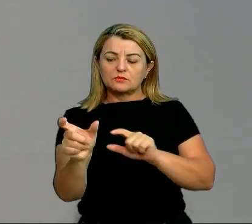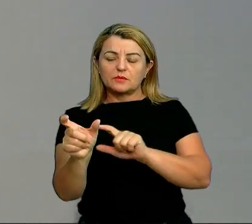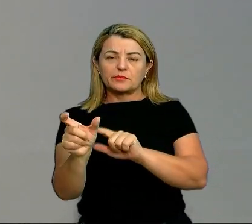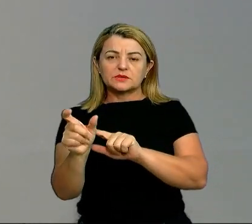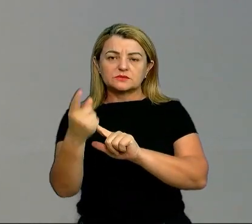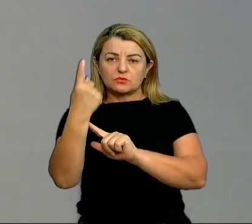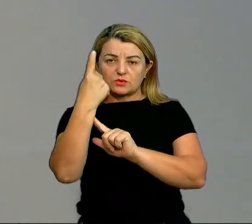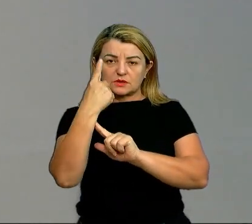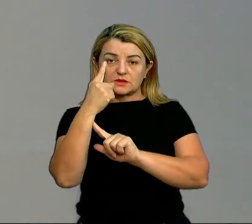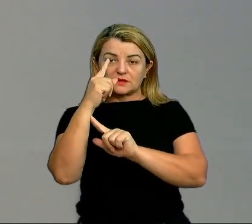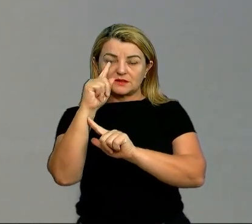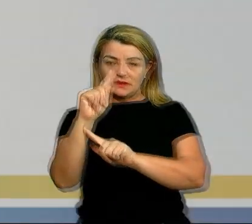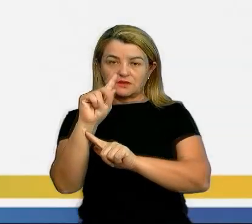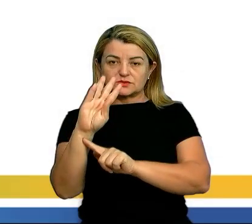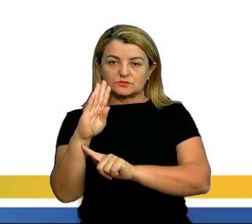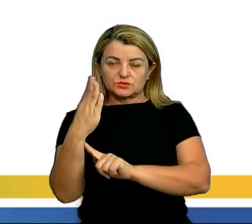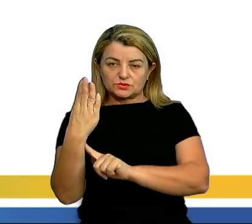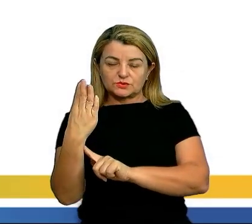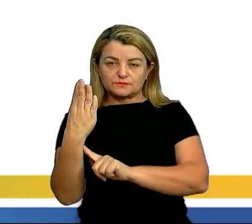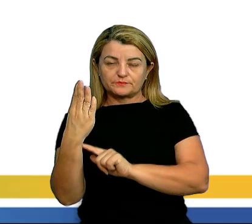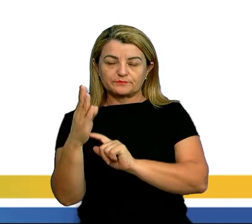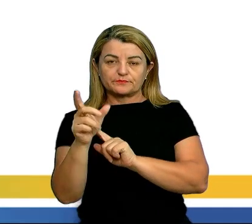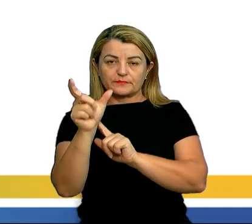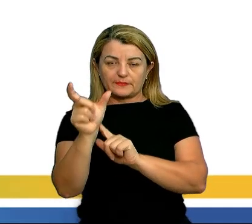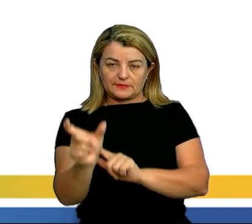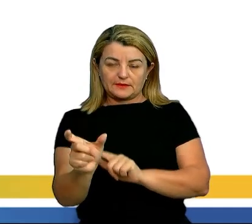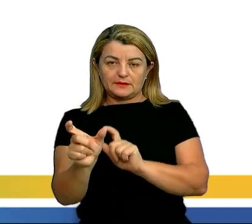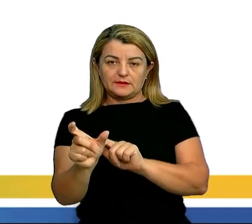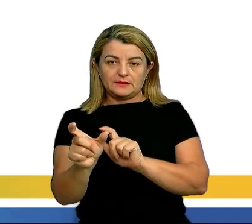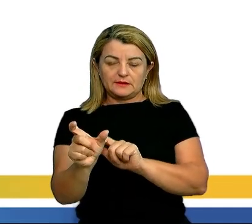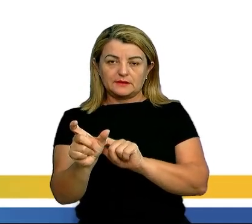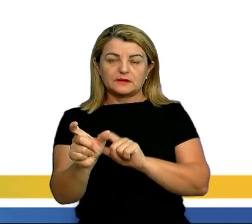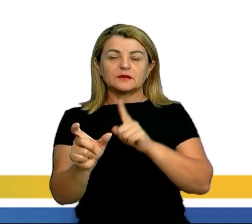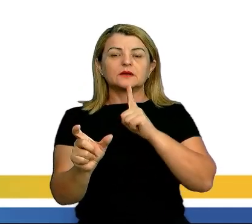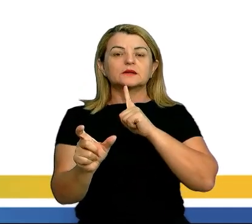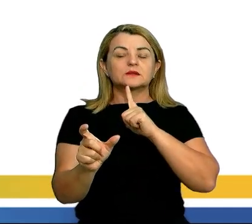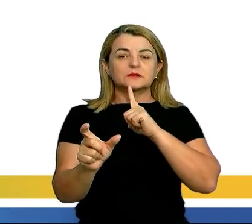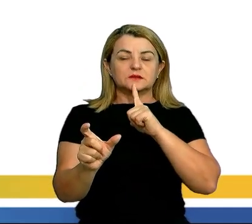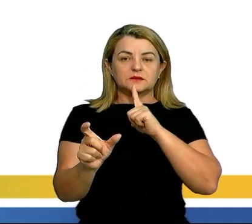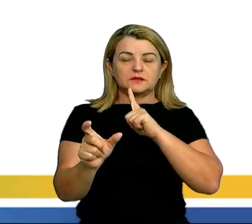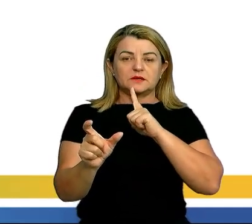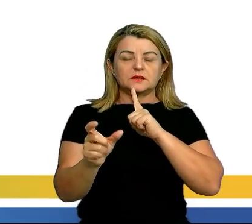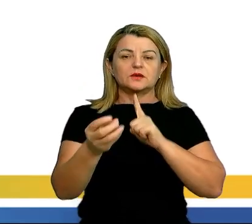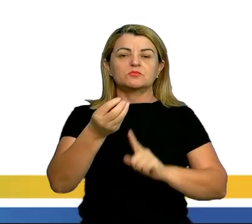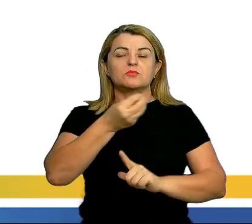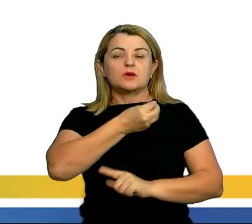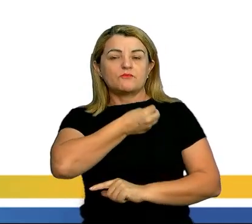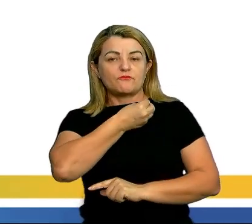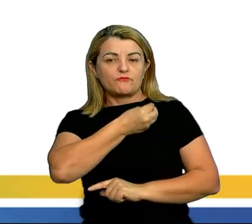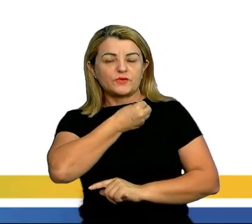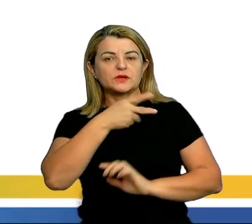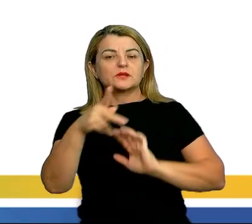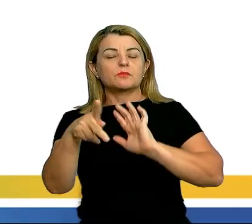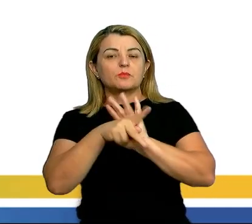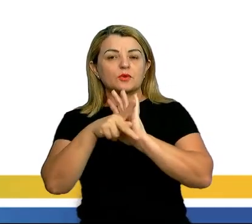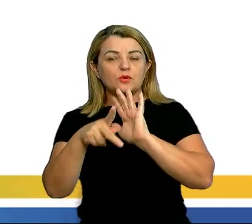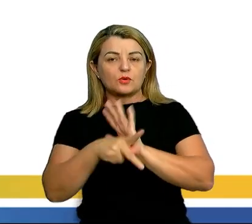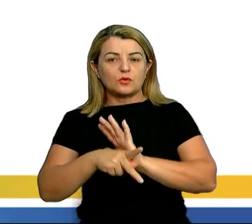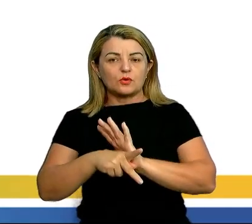pessoa criada ficcionalmente, tá? E aí essa pessoa possui uma biografia própria, traços